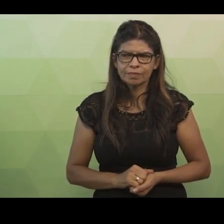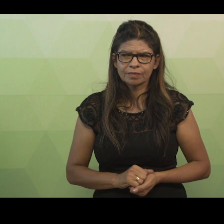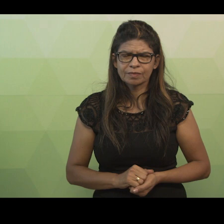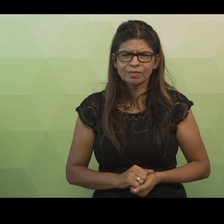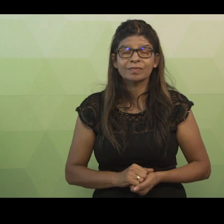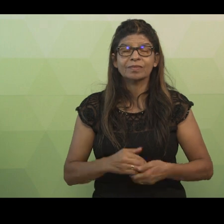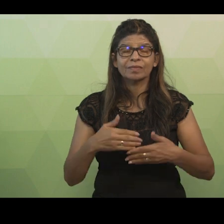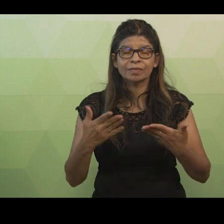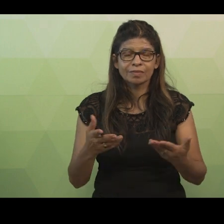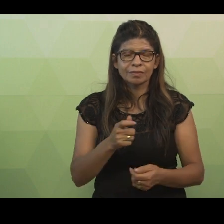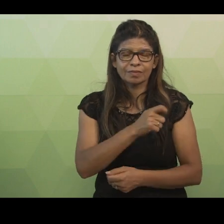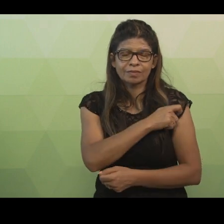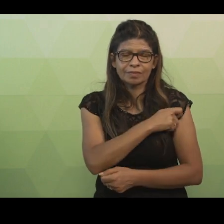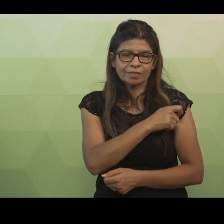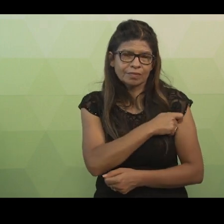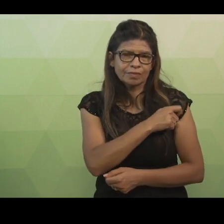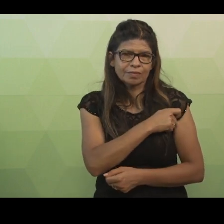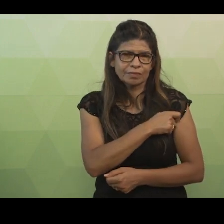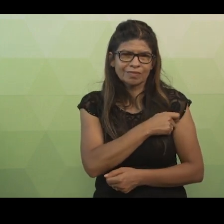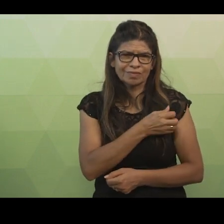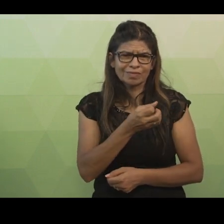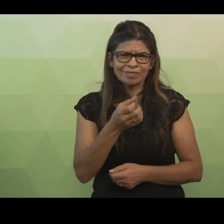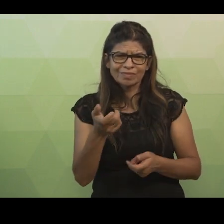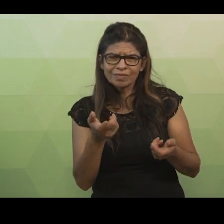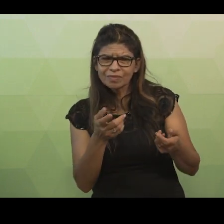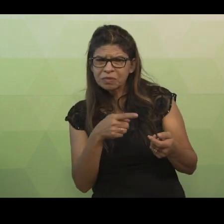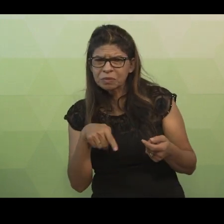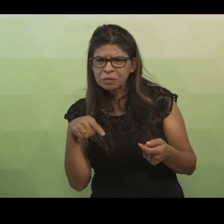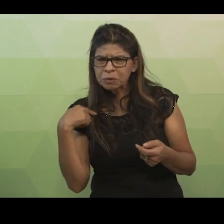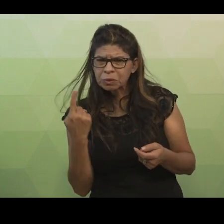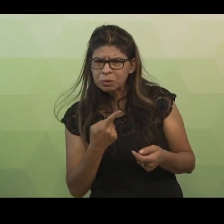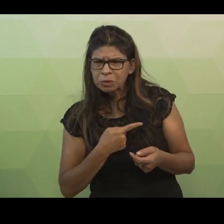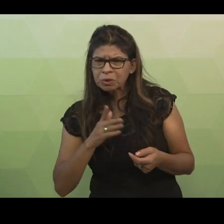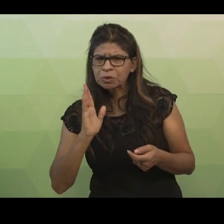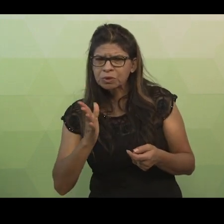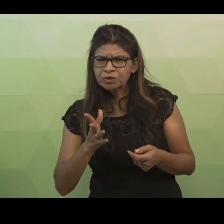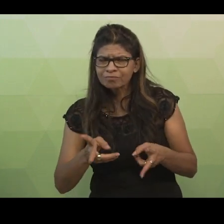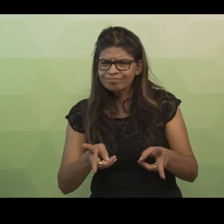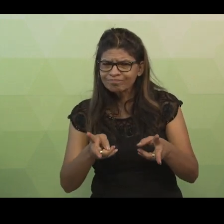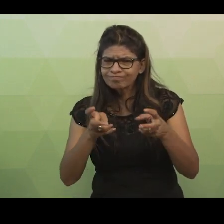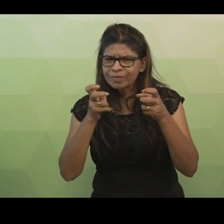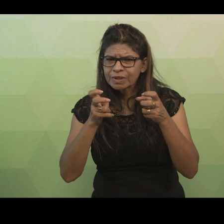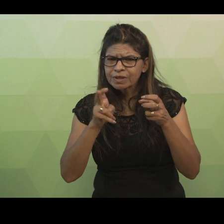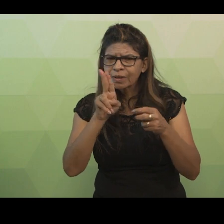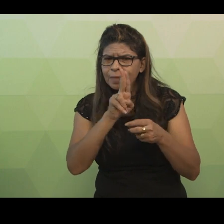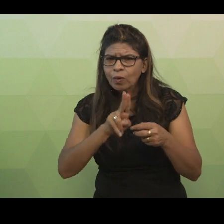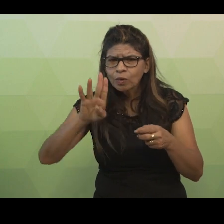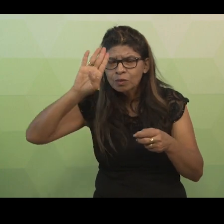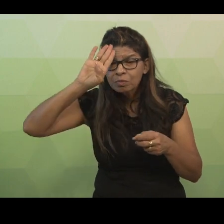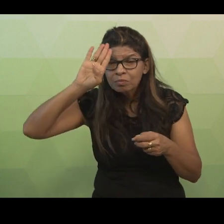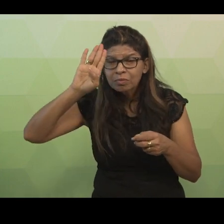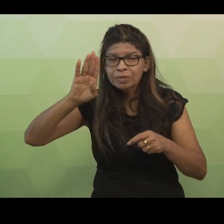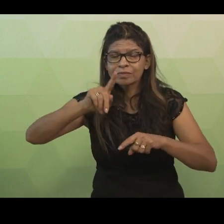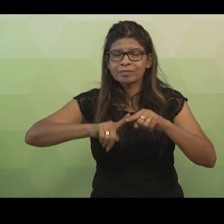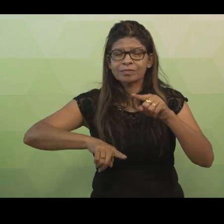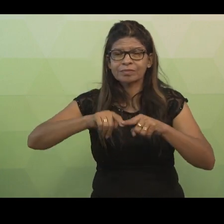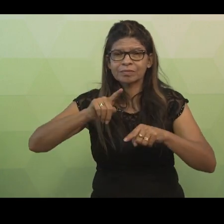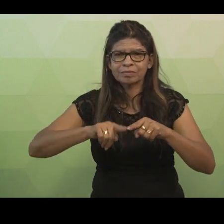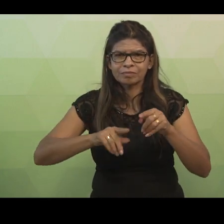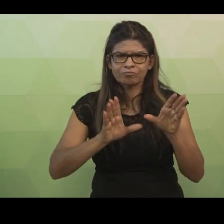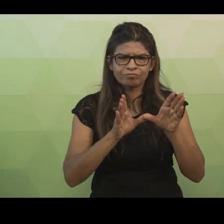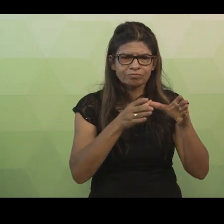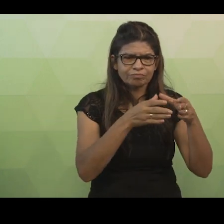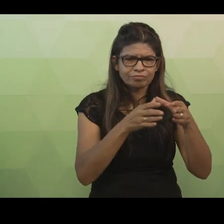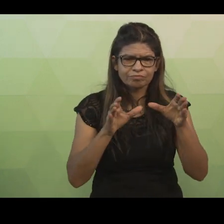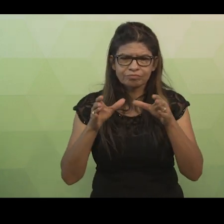Cursistas, uma vez que identificamos os casos de uso principal, os objetos, as classes e operações do